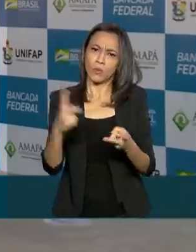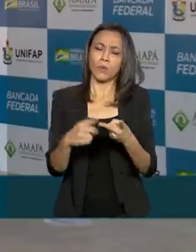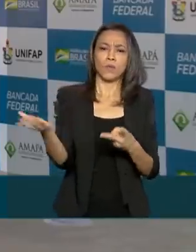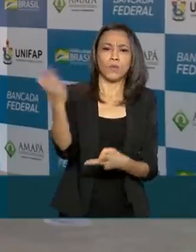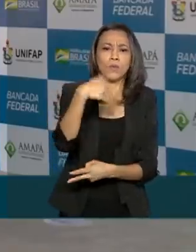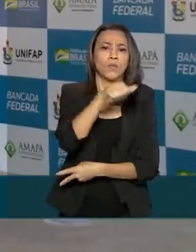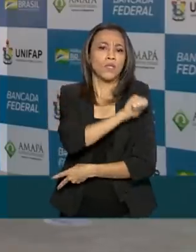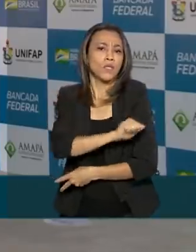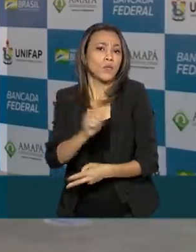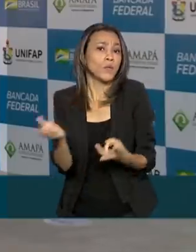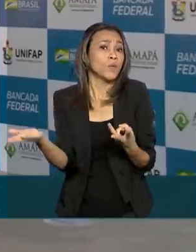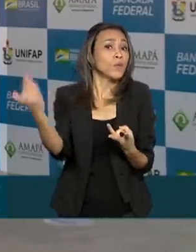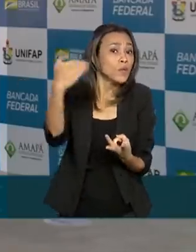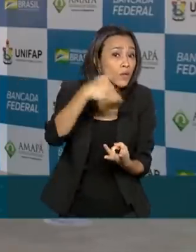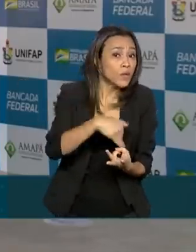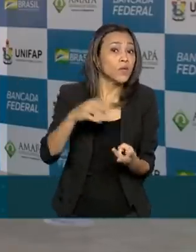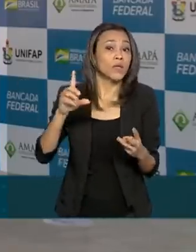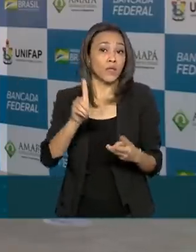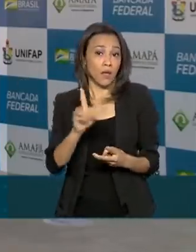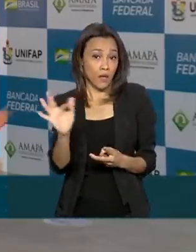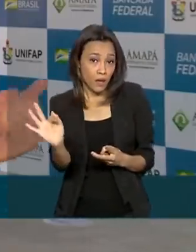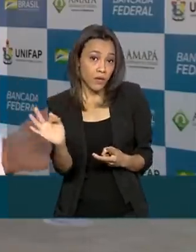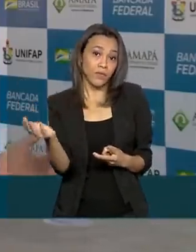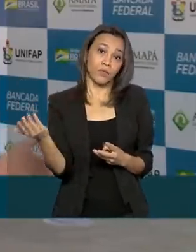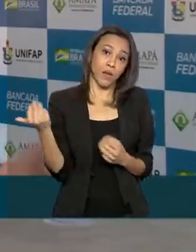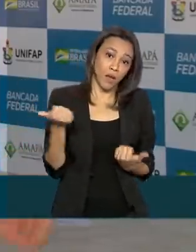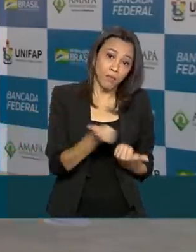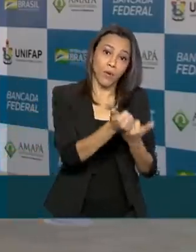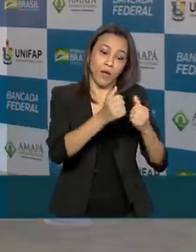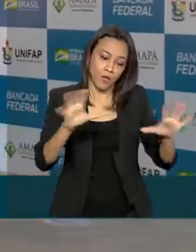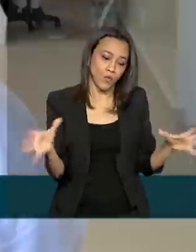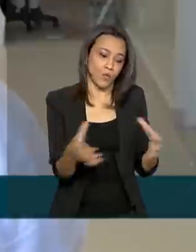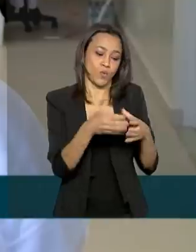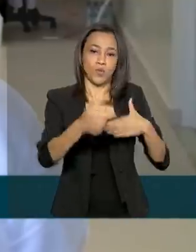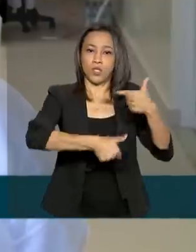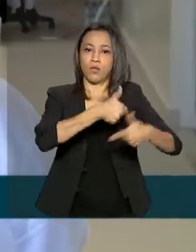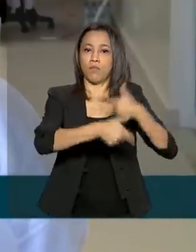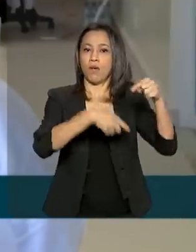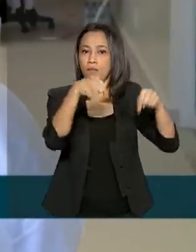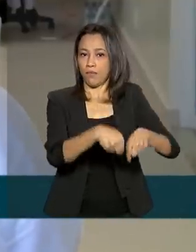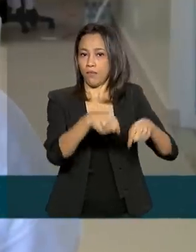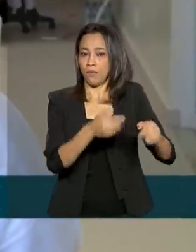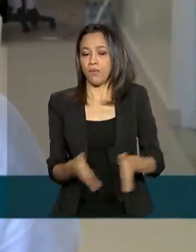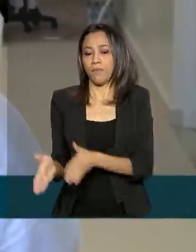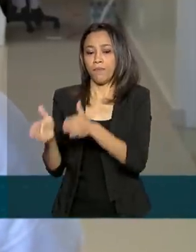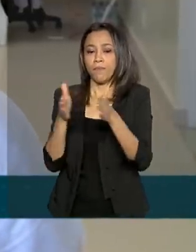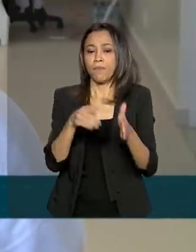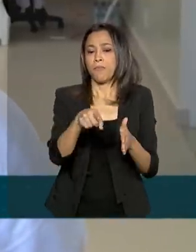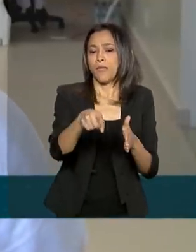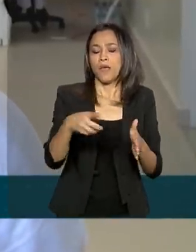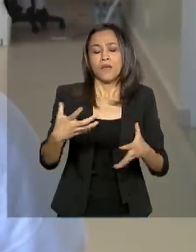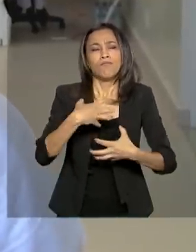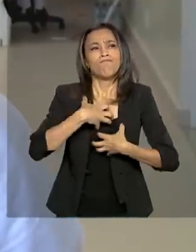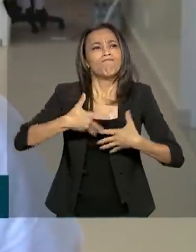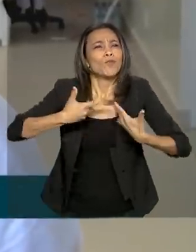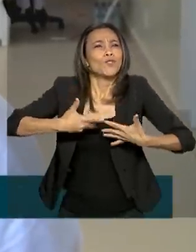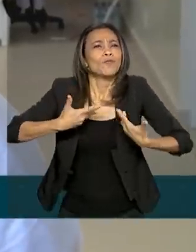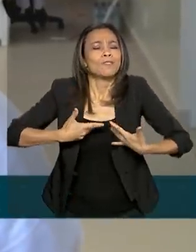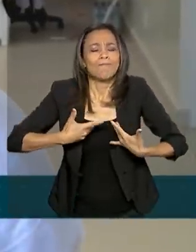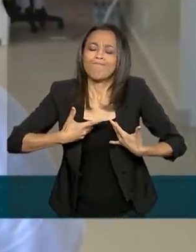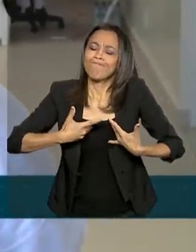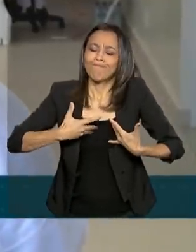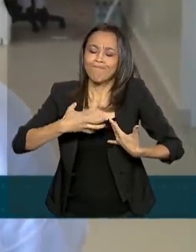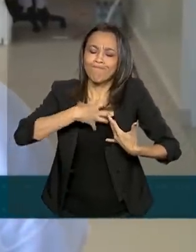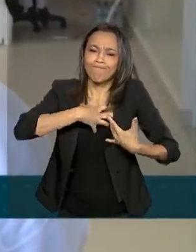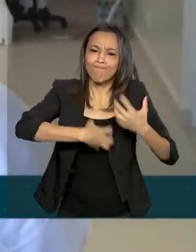Rio de Janeiro e Distrito Federal para compor o corpo médico. A motivação é realmente ajudar essas